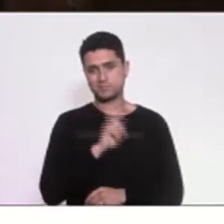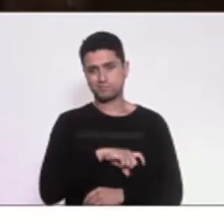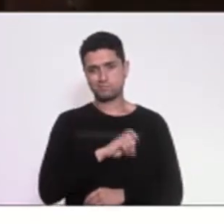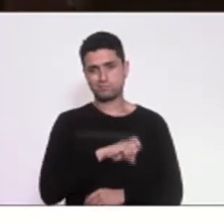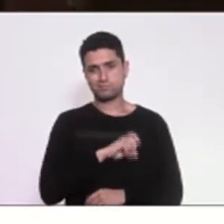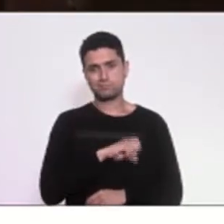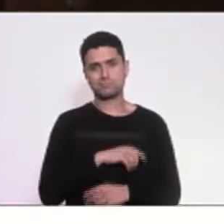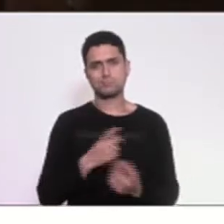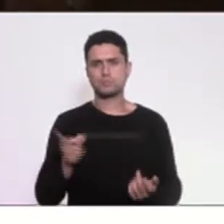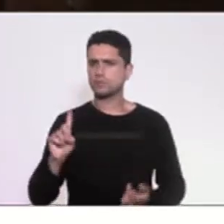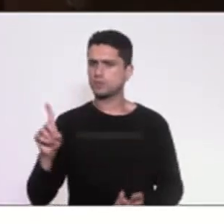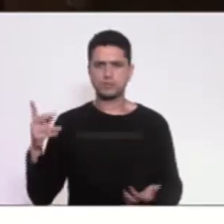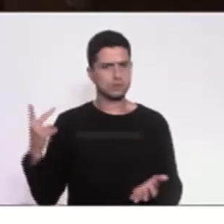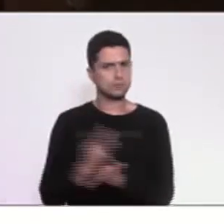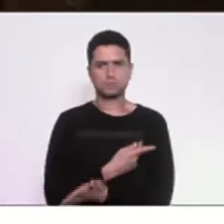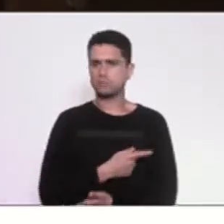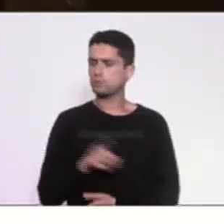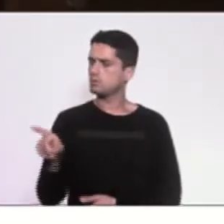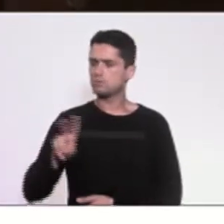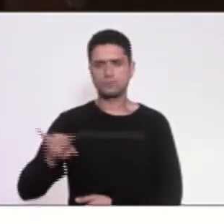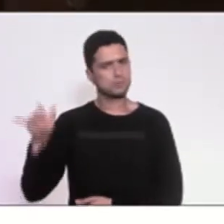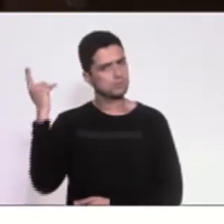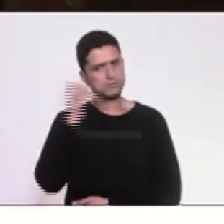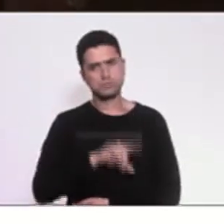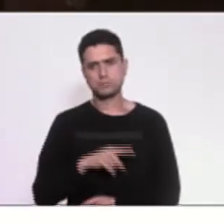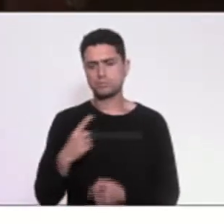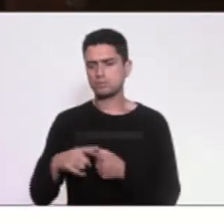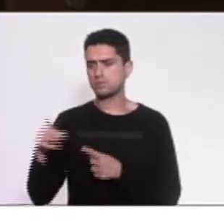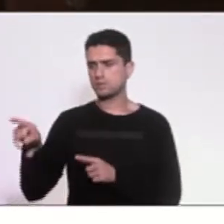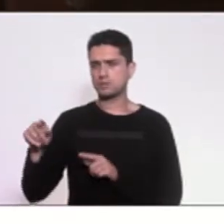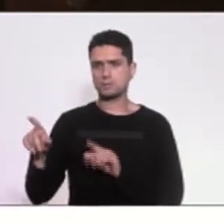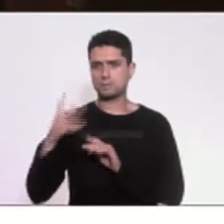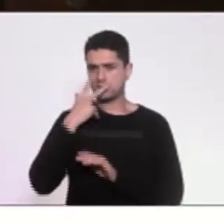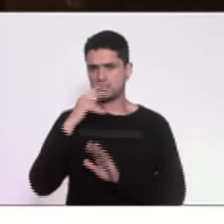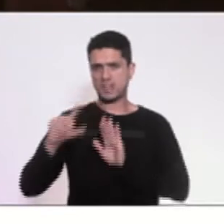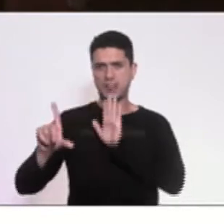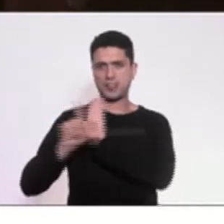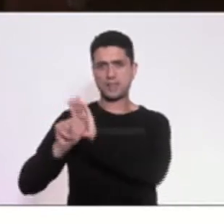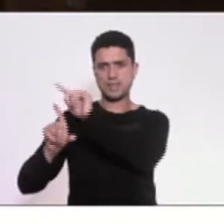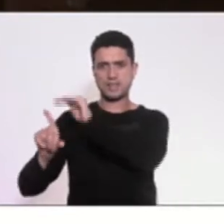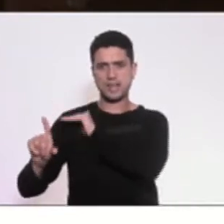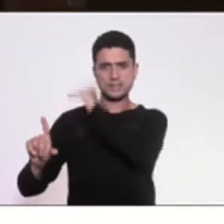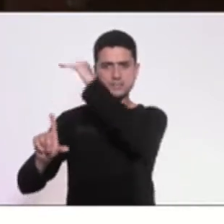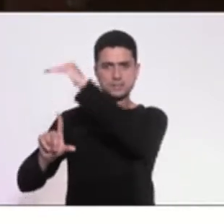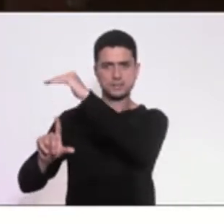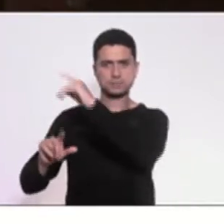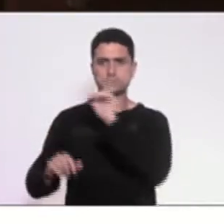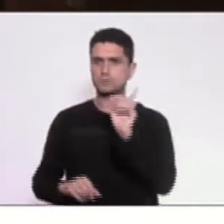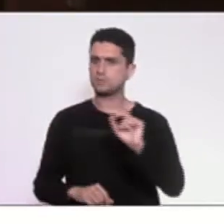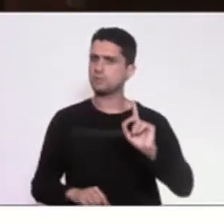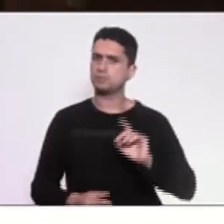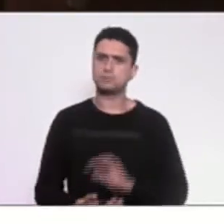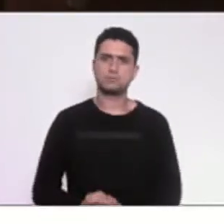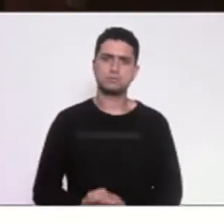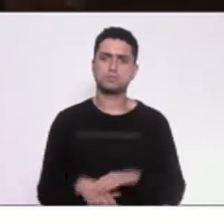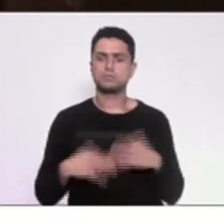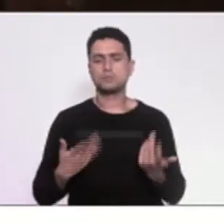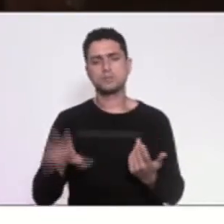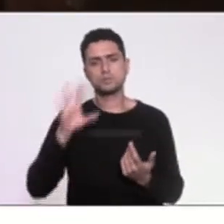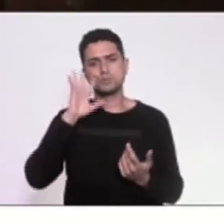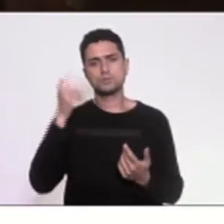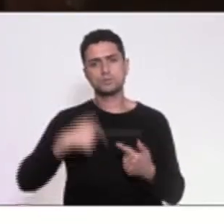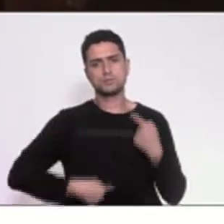vai levar. Não vai levar porque ele não está acima da lei. Se não resolvermos isso na política, se o poder